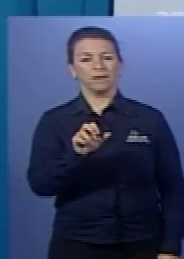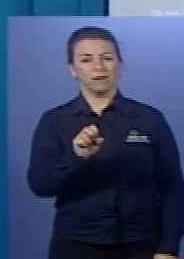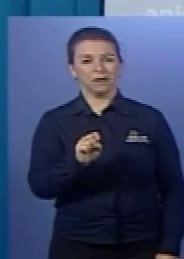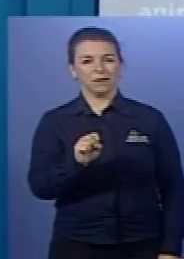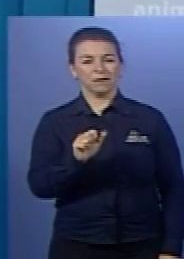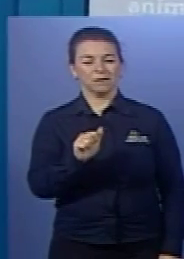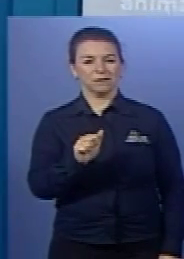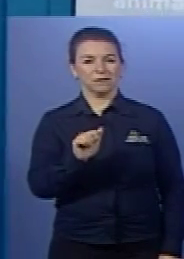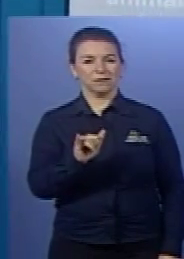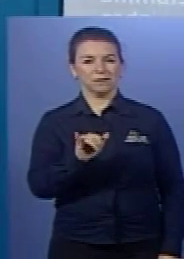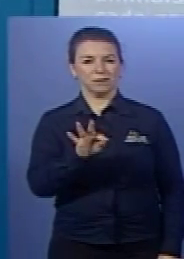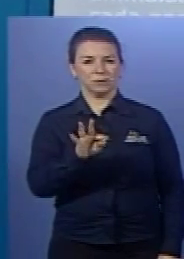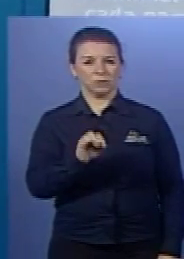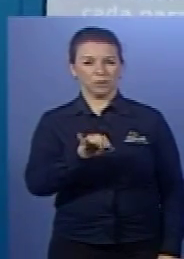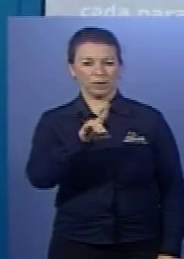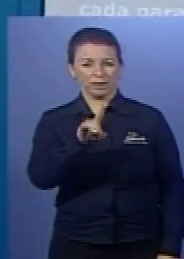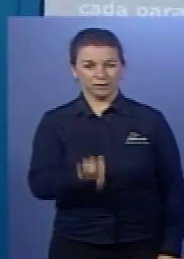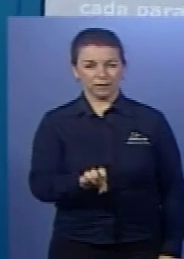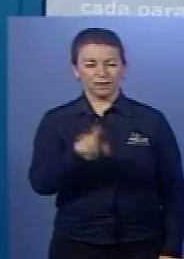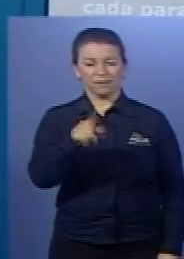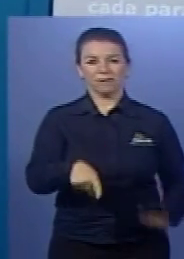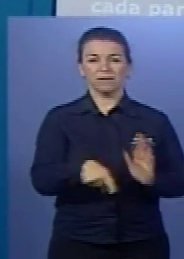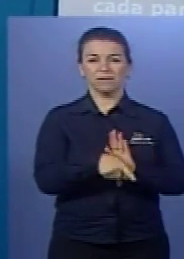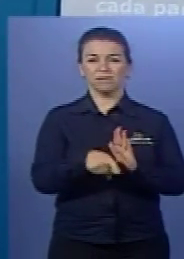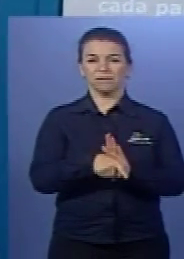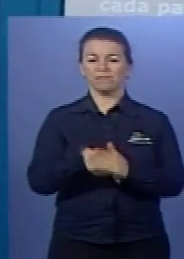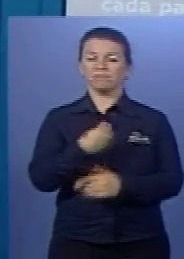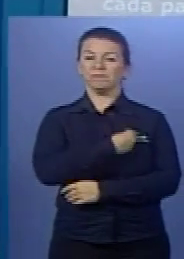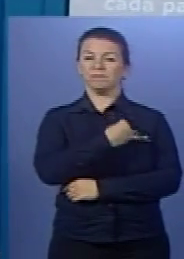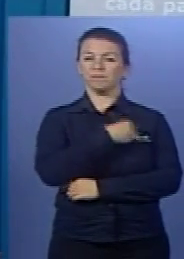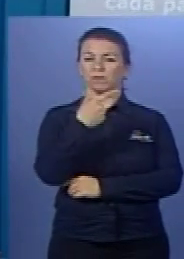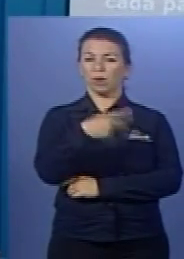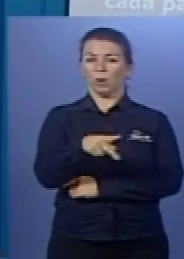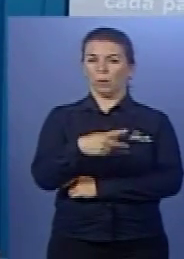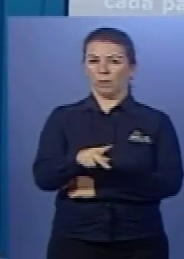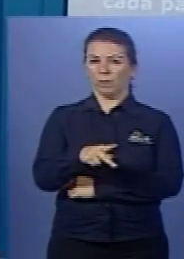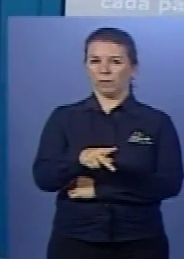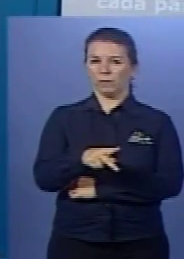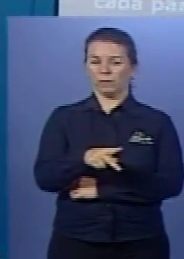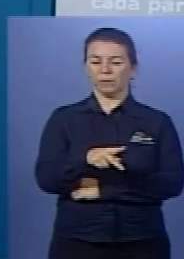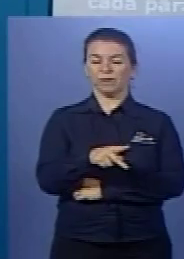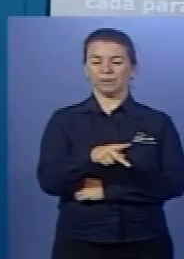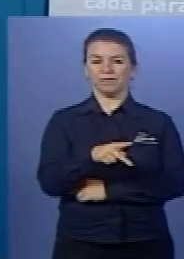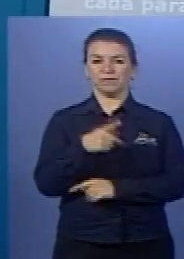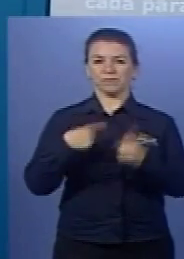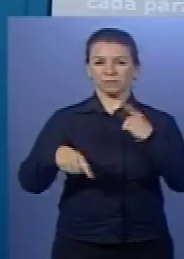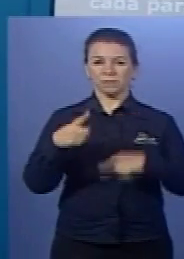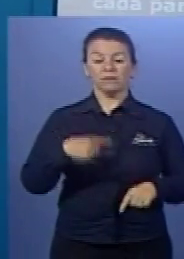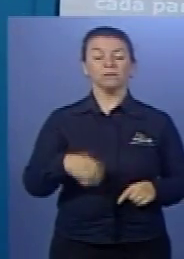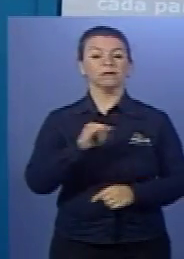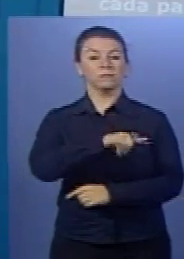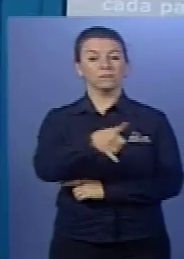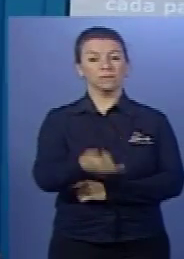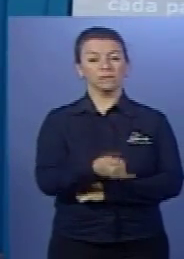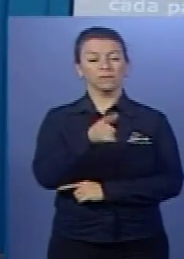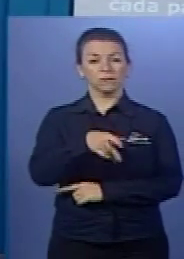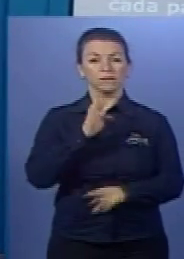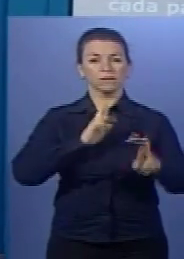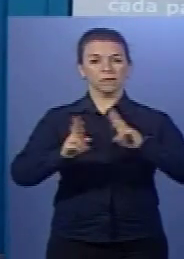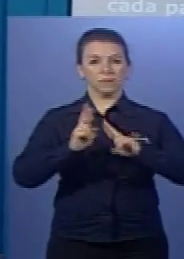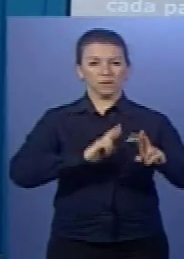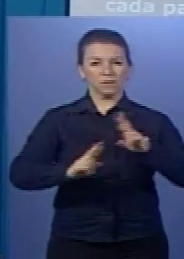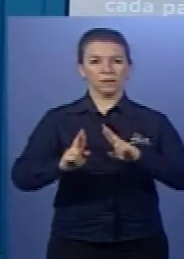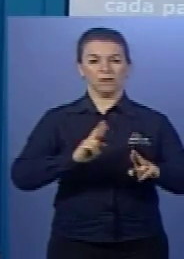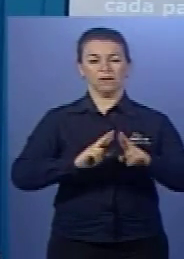parasita, é aquele organismo que vive a custas de outro organismo. Aproveitando, galera, dê uma olhada nas relações